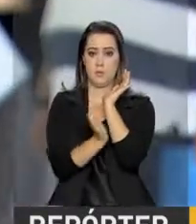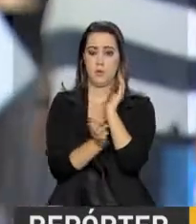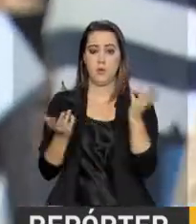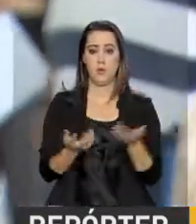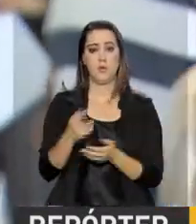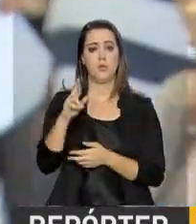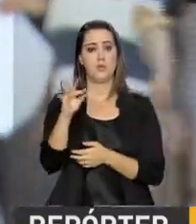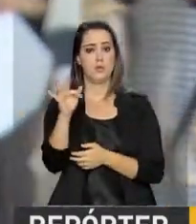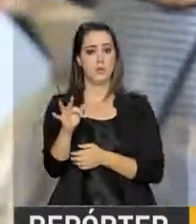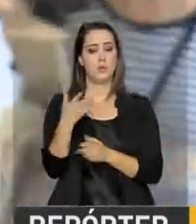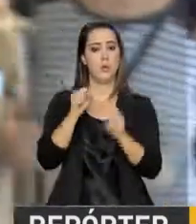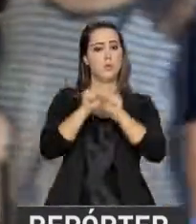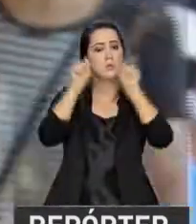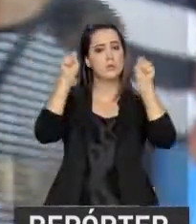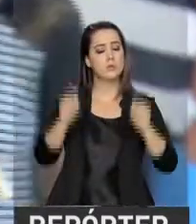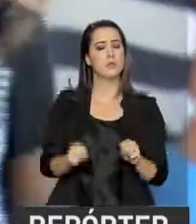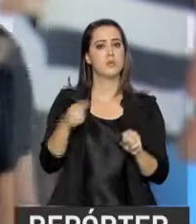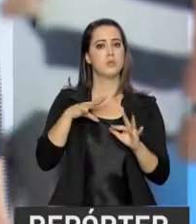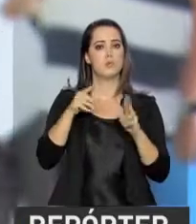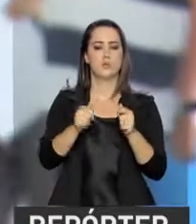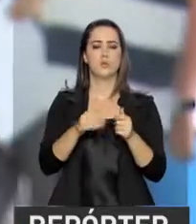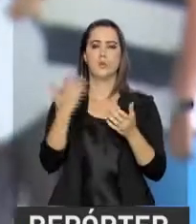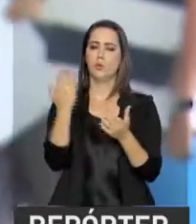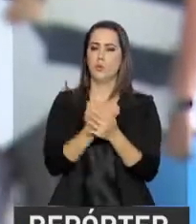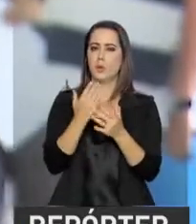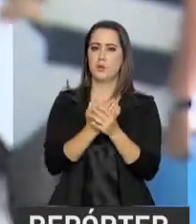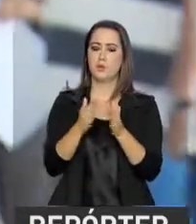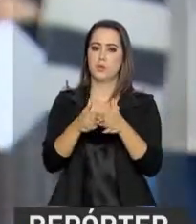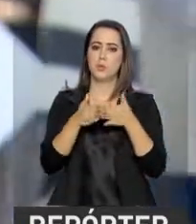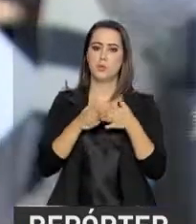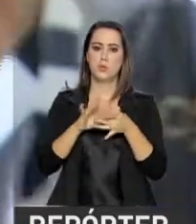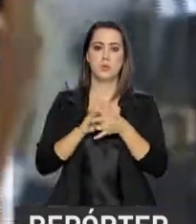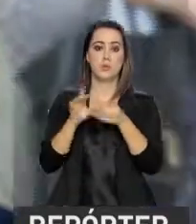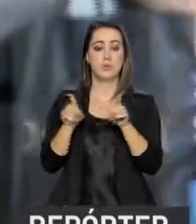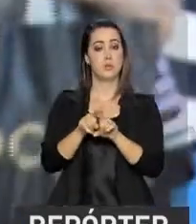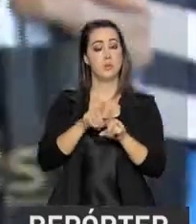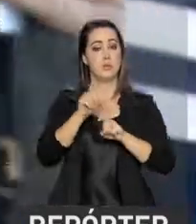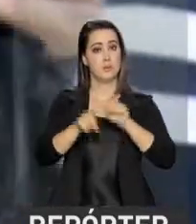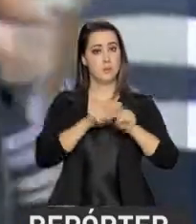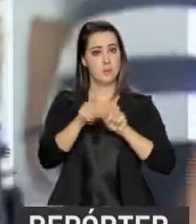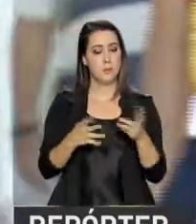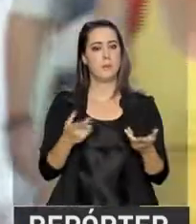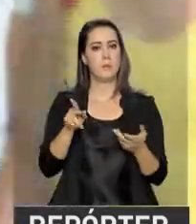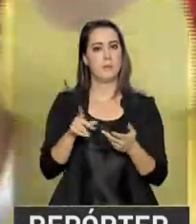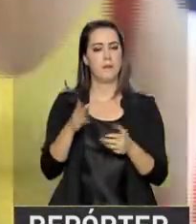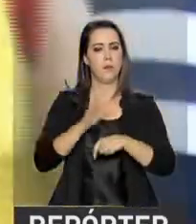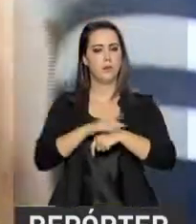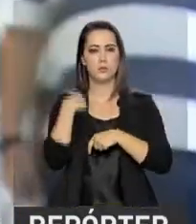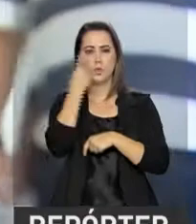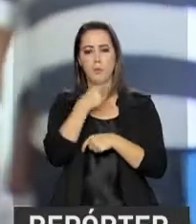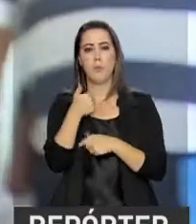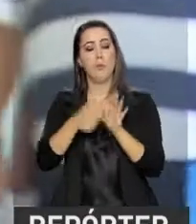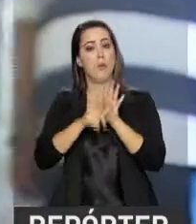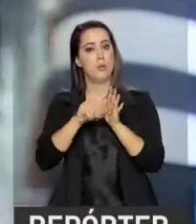Federal desenvolveu um sistema que torna todo o processo de pedido e autorização eletrônico. Agora, o prazo que era